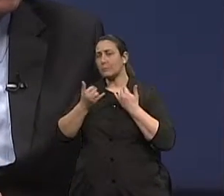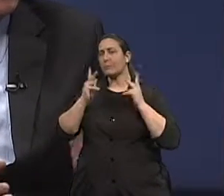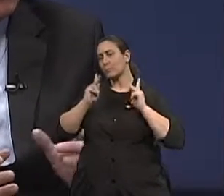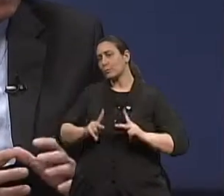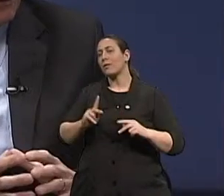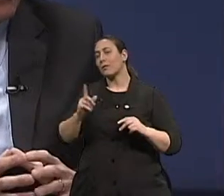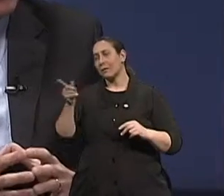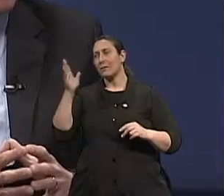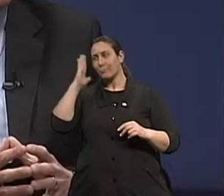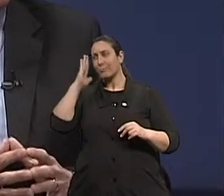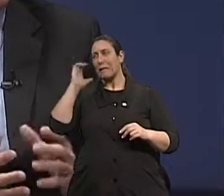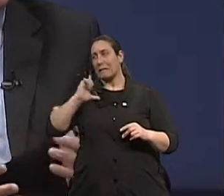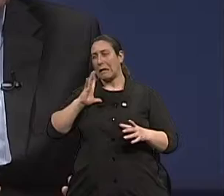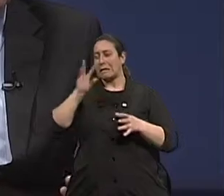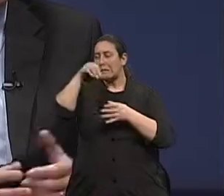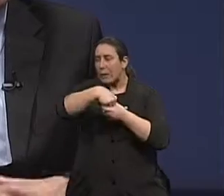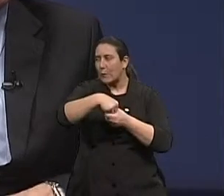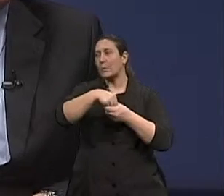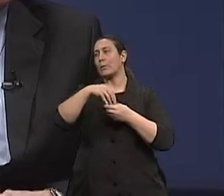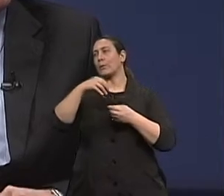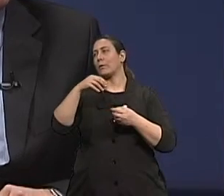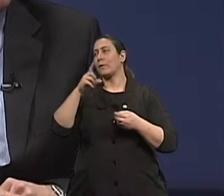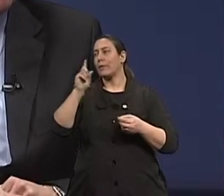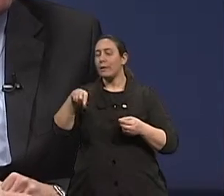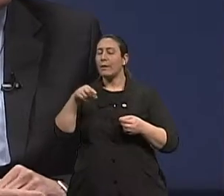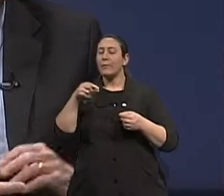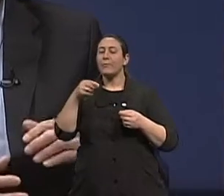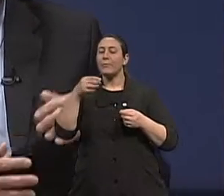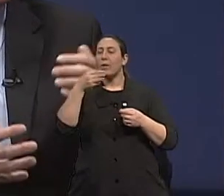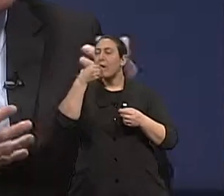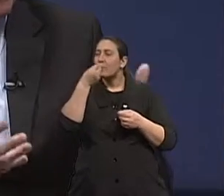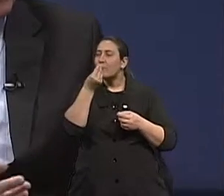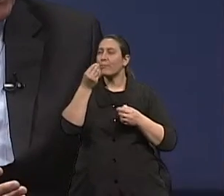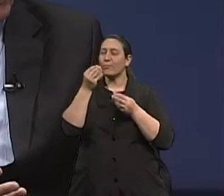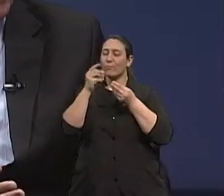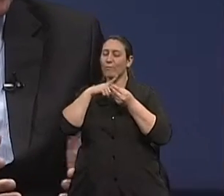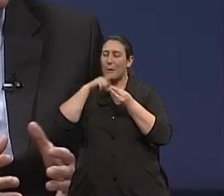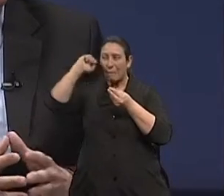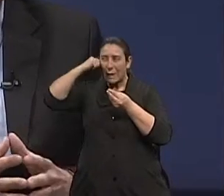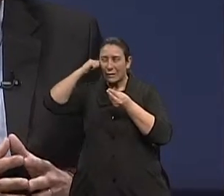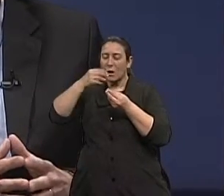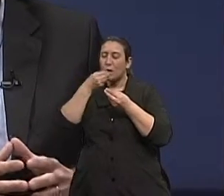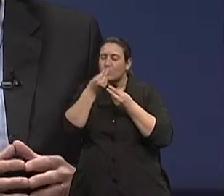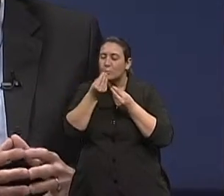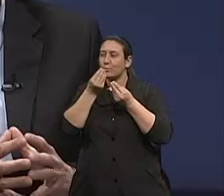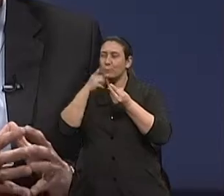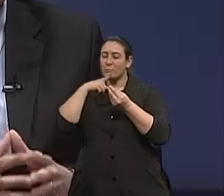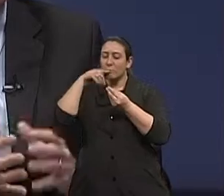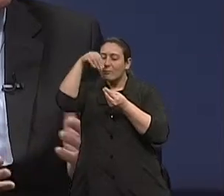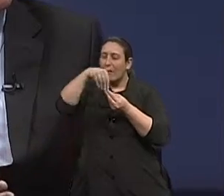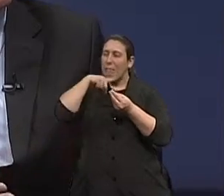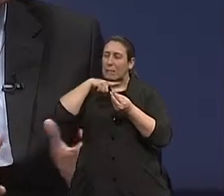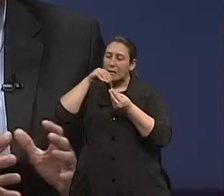substância que a gente sabe que existe na casca da uva preta, chamada resveratrol, que a gente sabe que tem propriedades medicinais, funciona